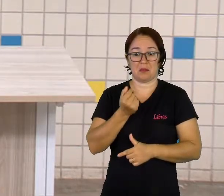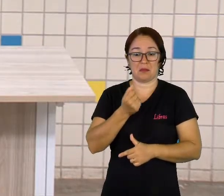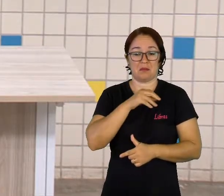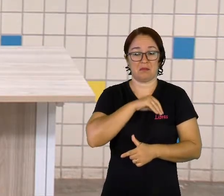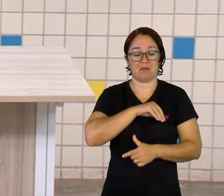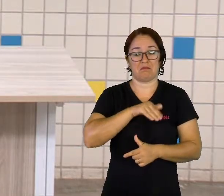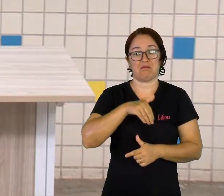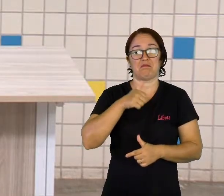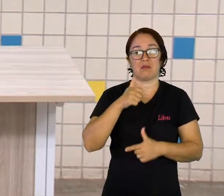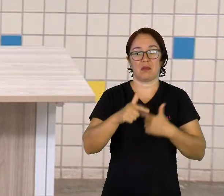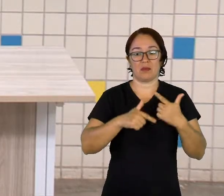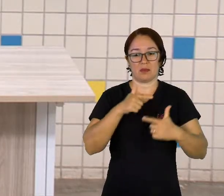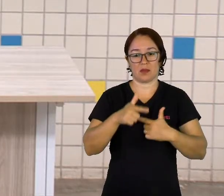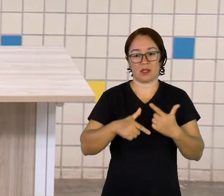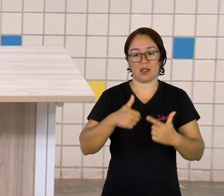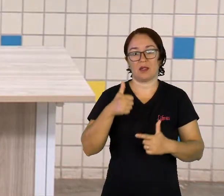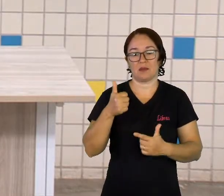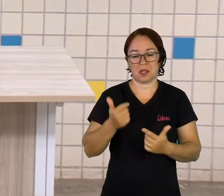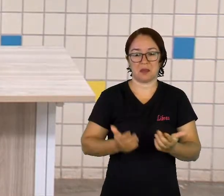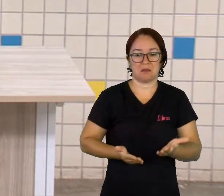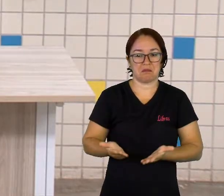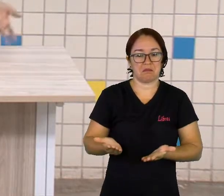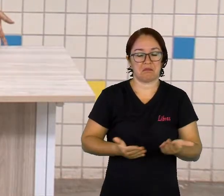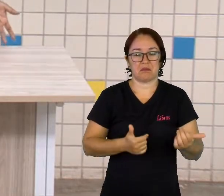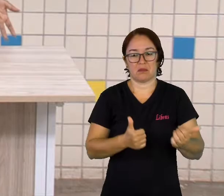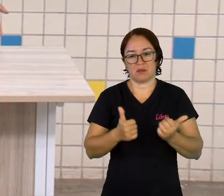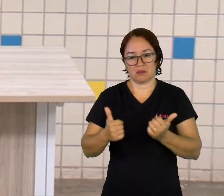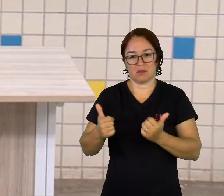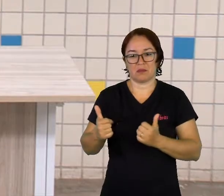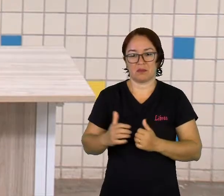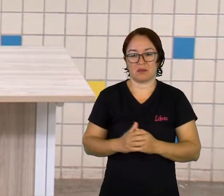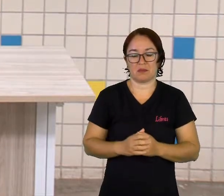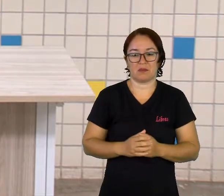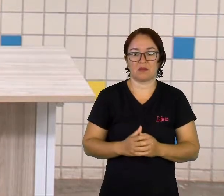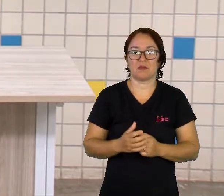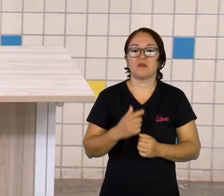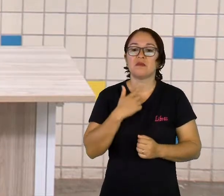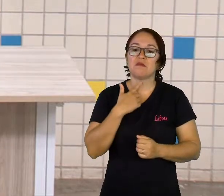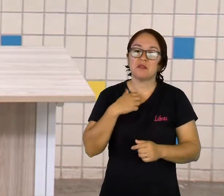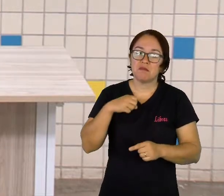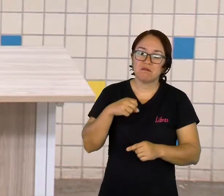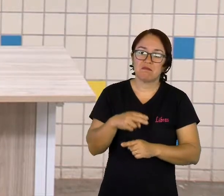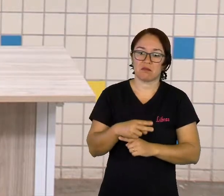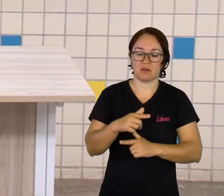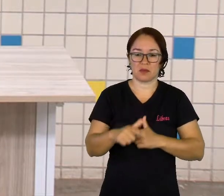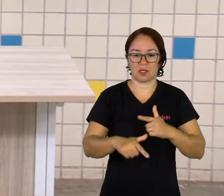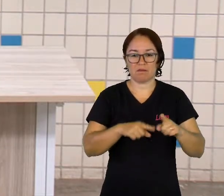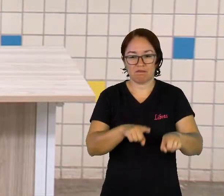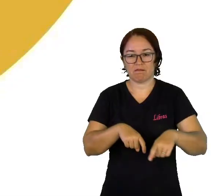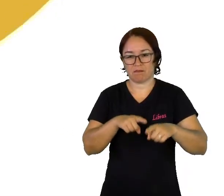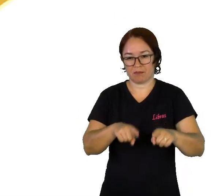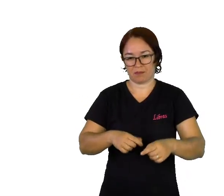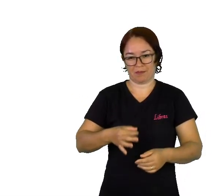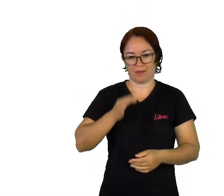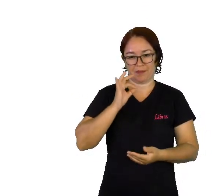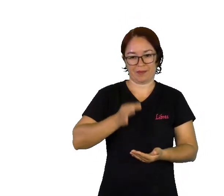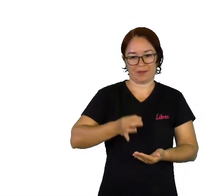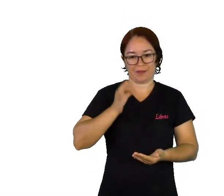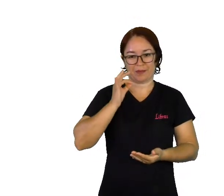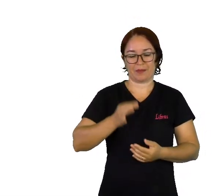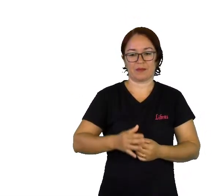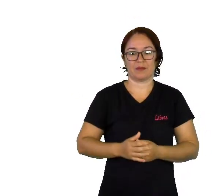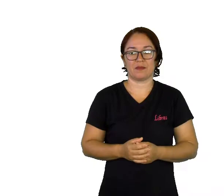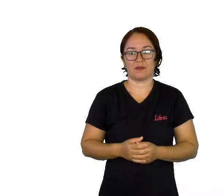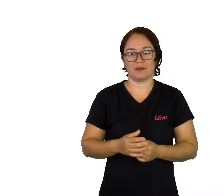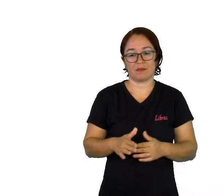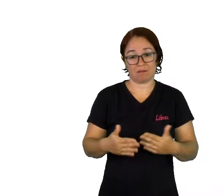trabalho, do emprego e do trabalho nas lavouras de café. Então, como eu